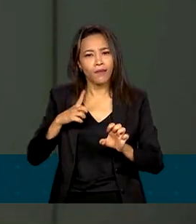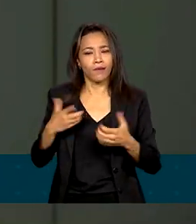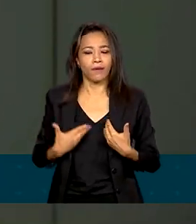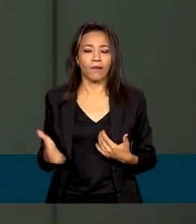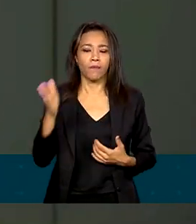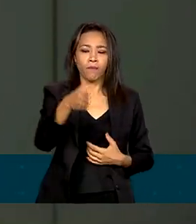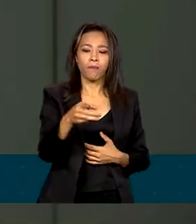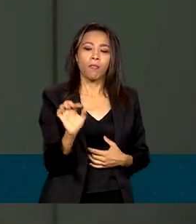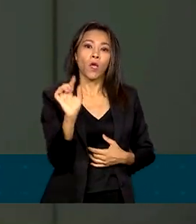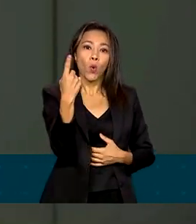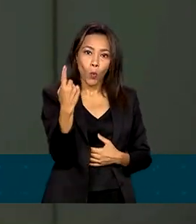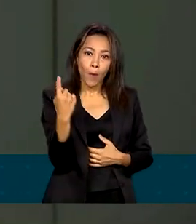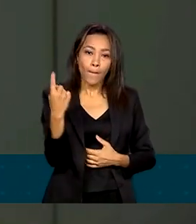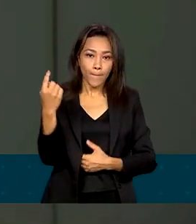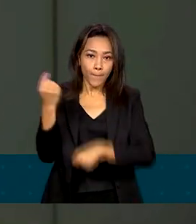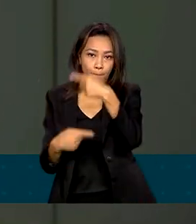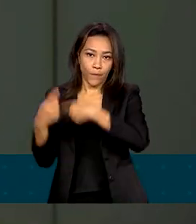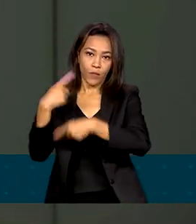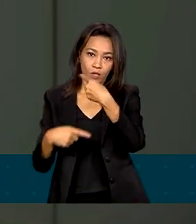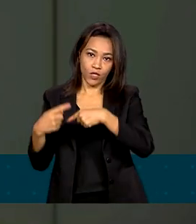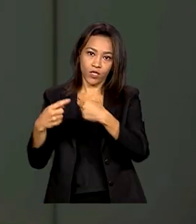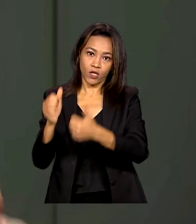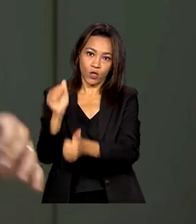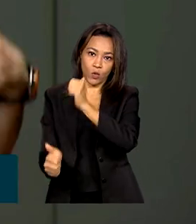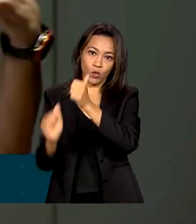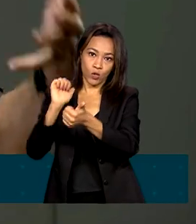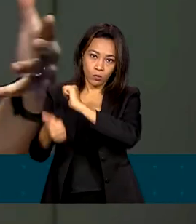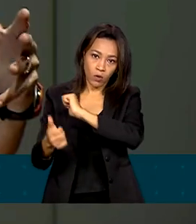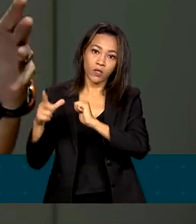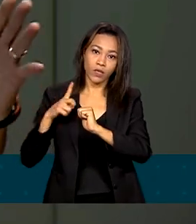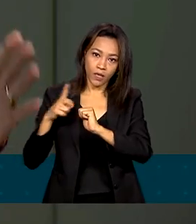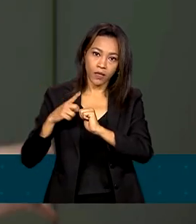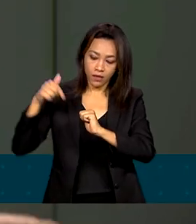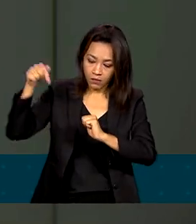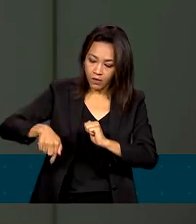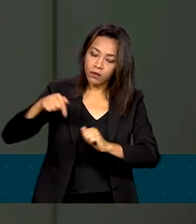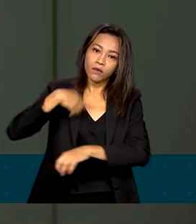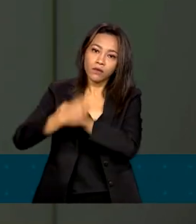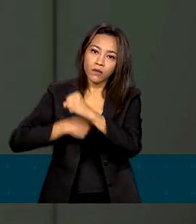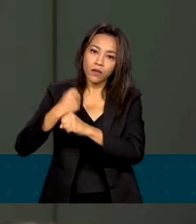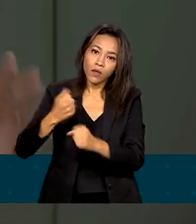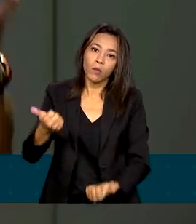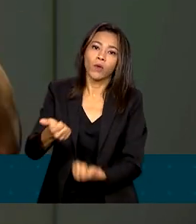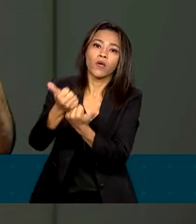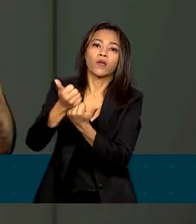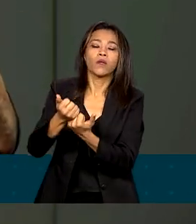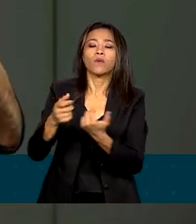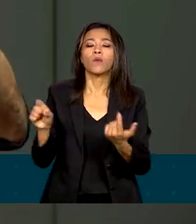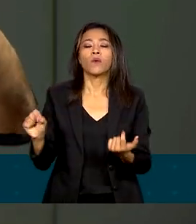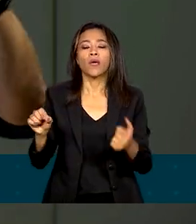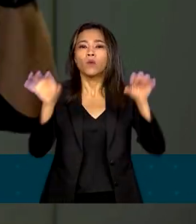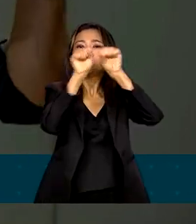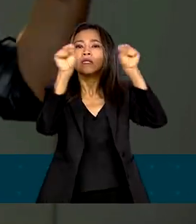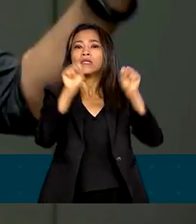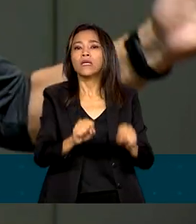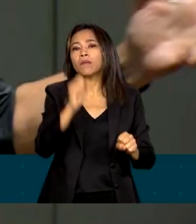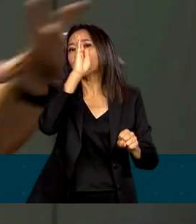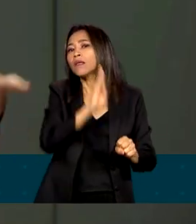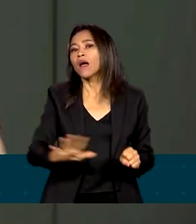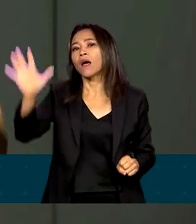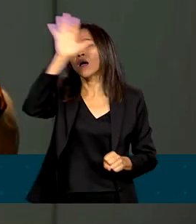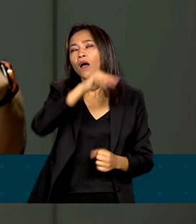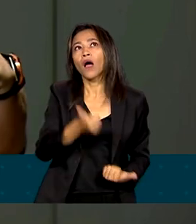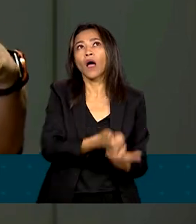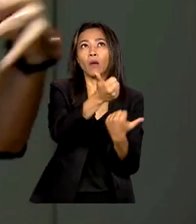políticas que o esporte tem, está desenvolvendo esse ano, é desse sistema nacional apoiar os